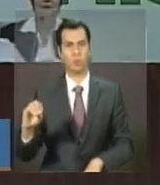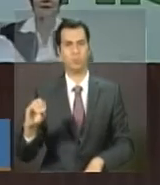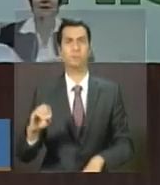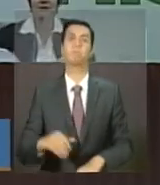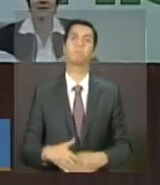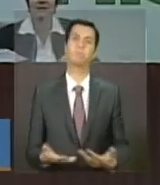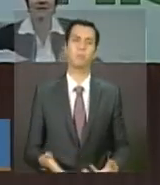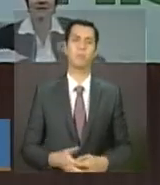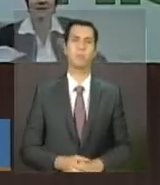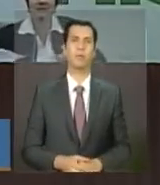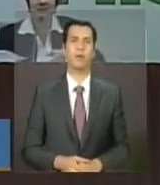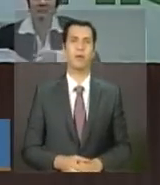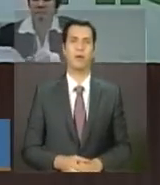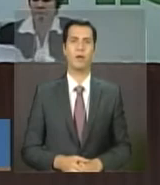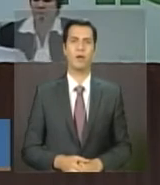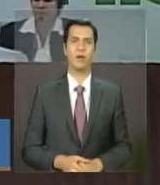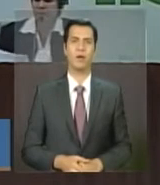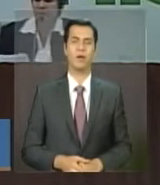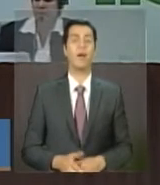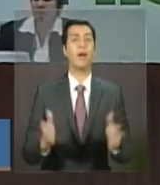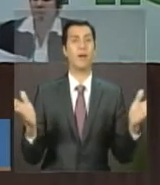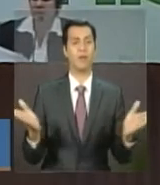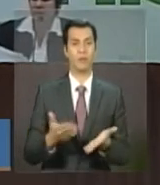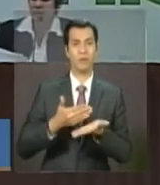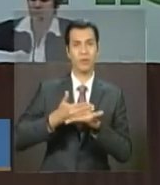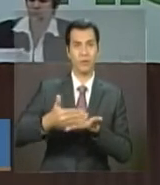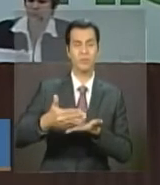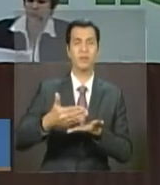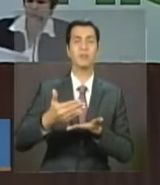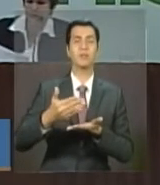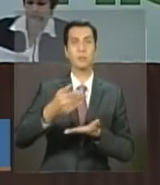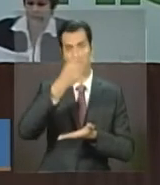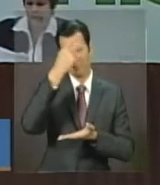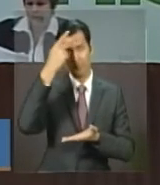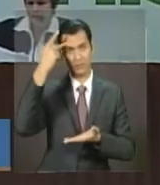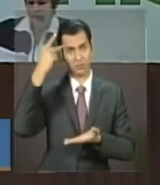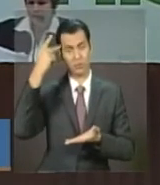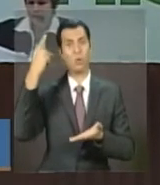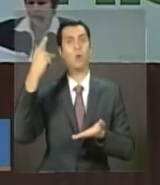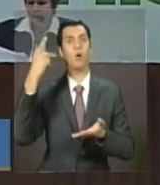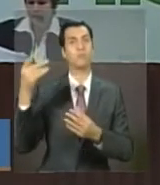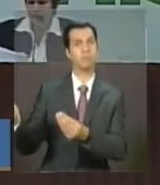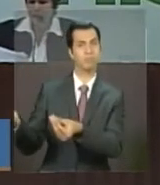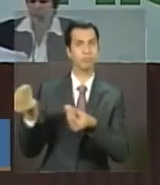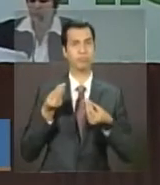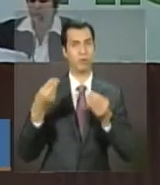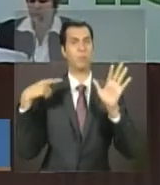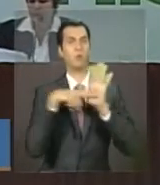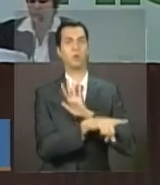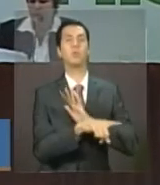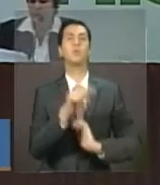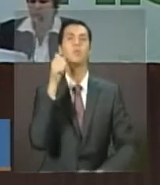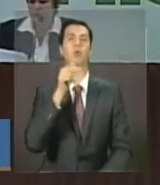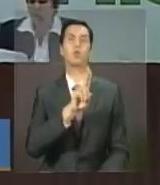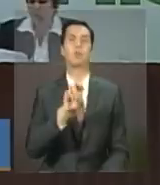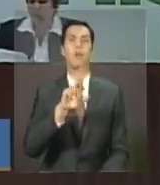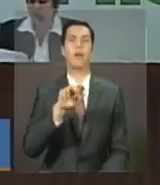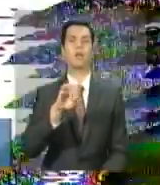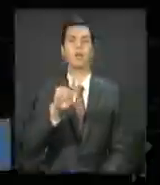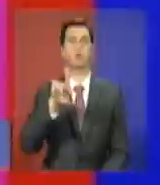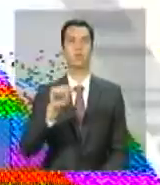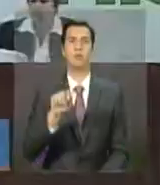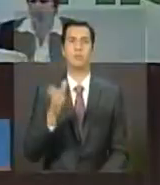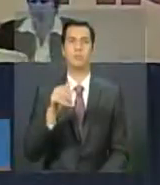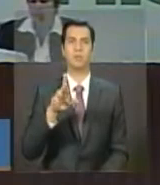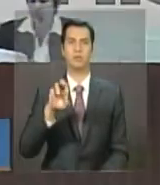Bom, vamos agora começar com as perguntas dos telespectadores. Railda Pires, gestora do